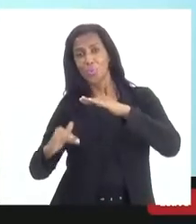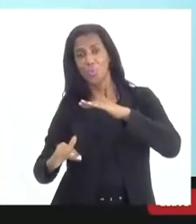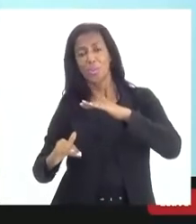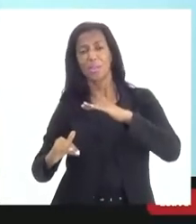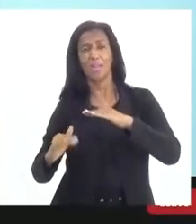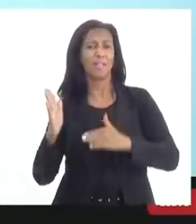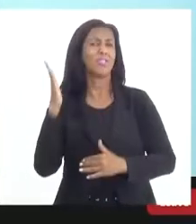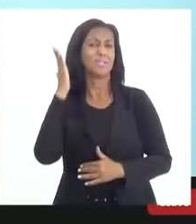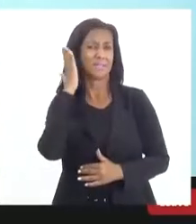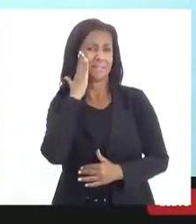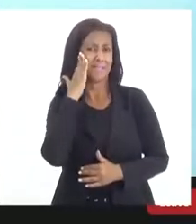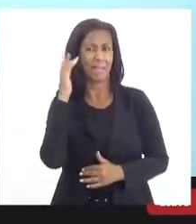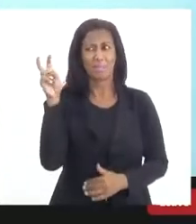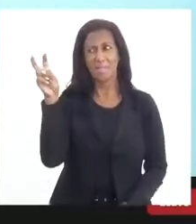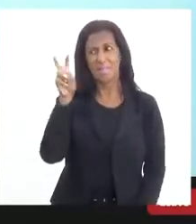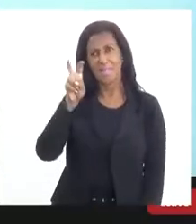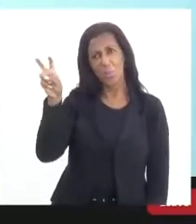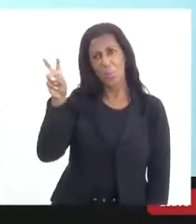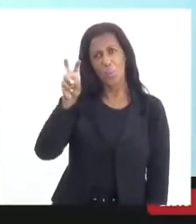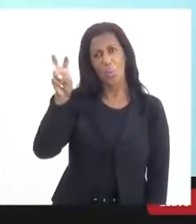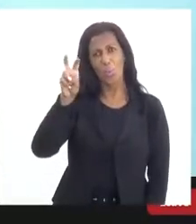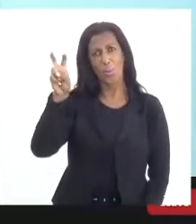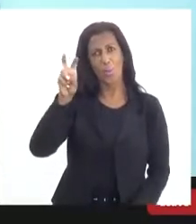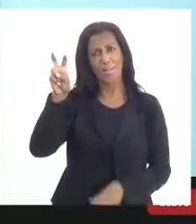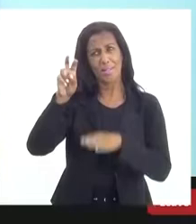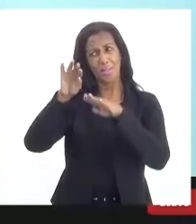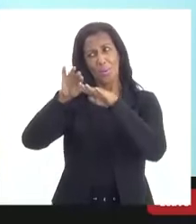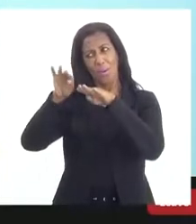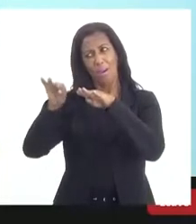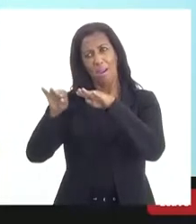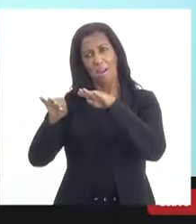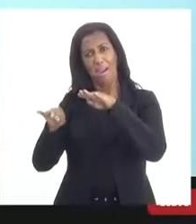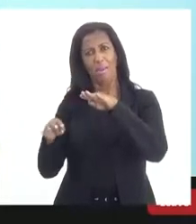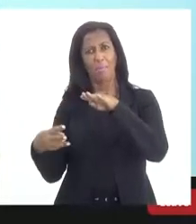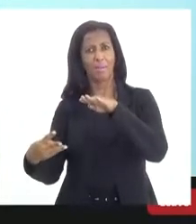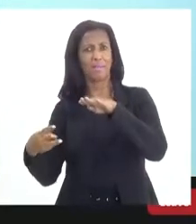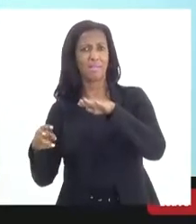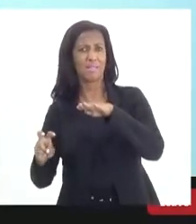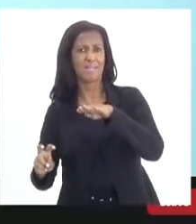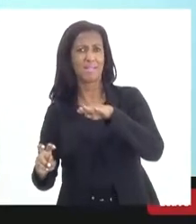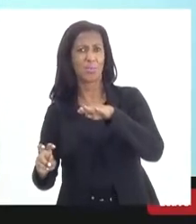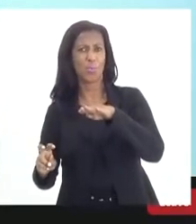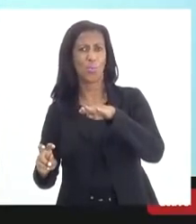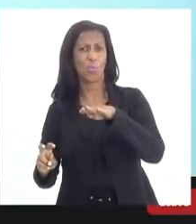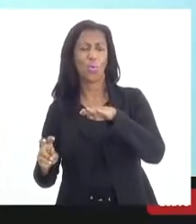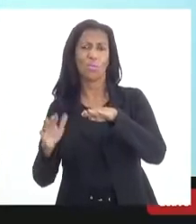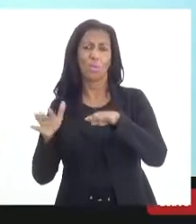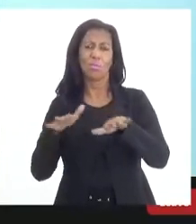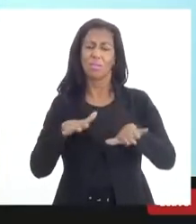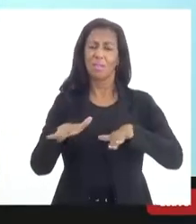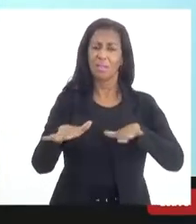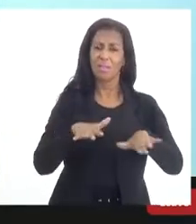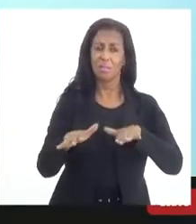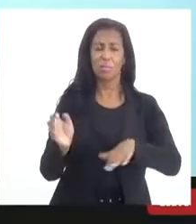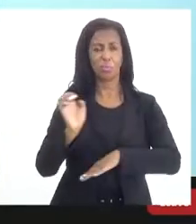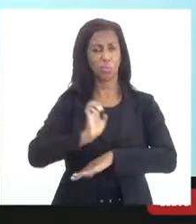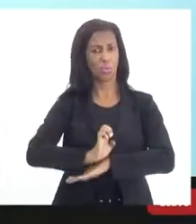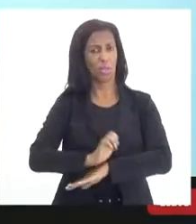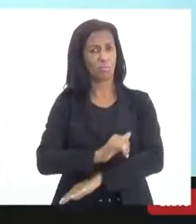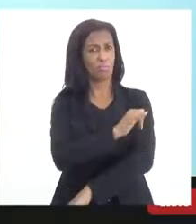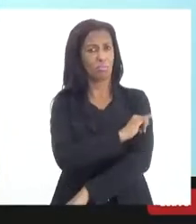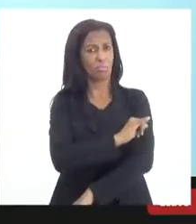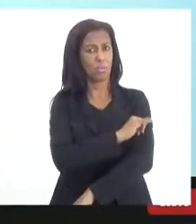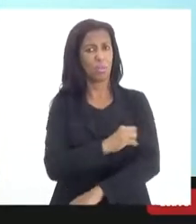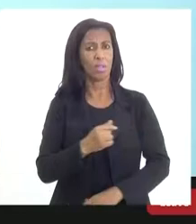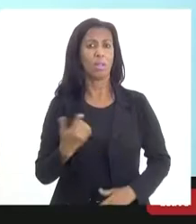tempo para baixar de 55, né? Eu acho que é 35. e acho que, se nós estamos nesse movimento no Estado do Rio de Janeiro,